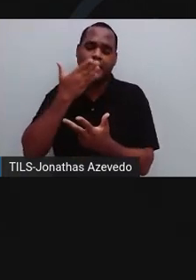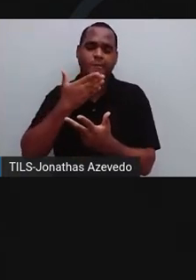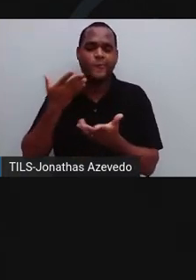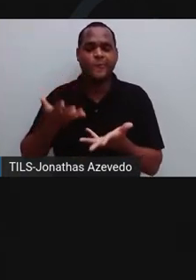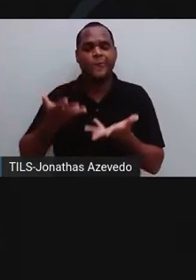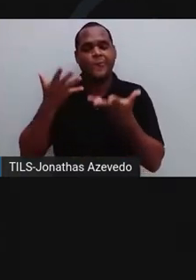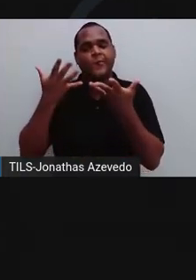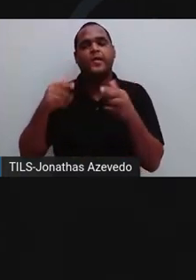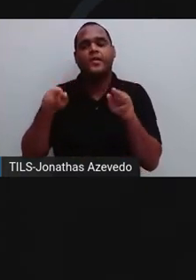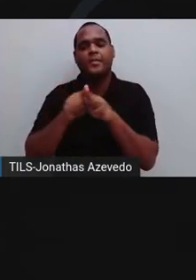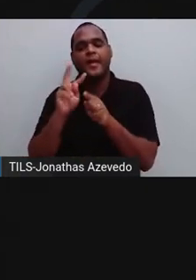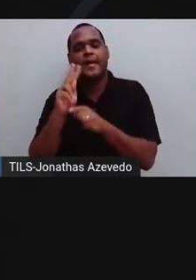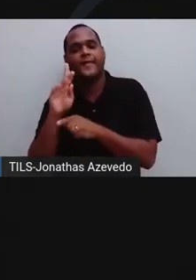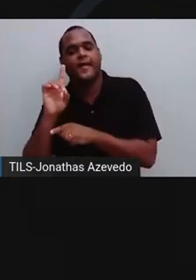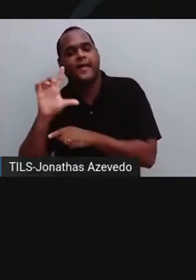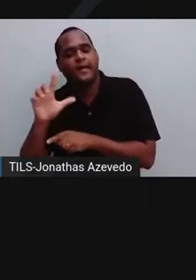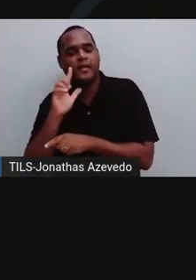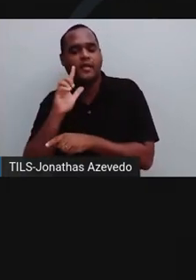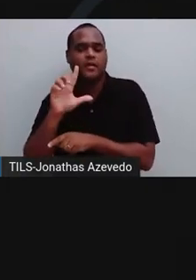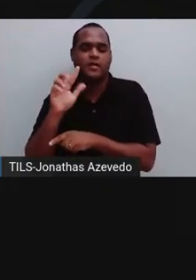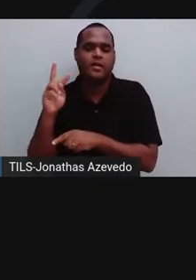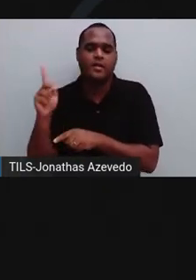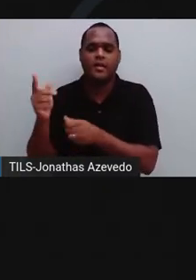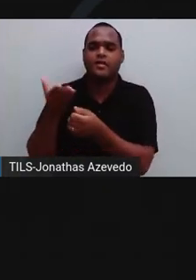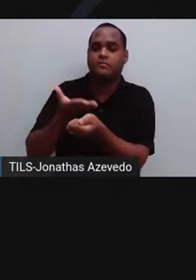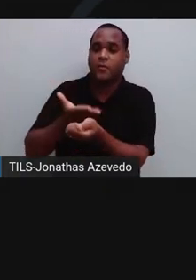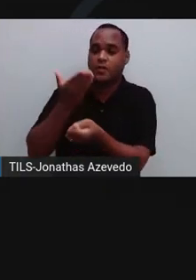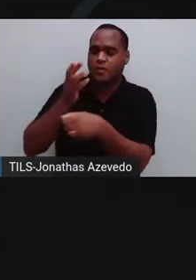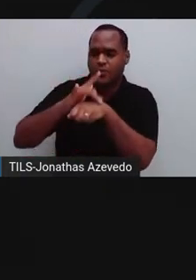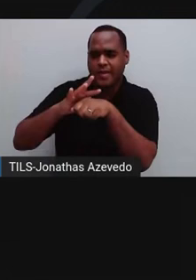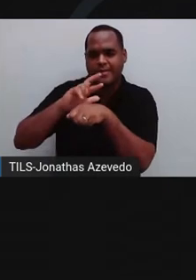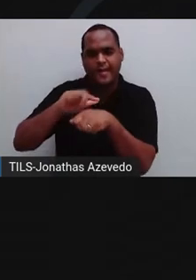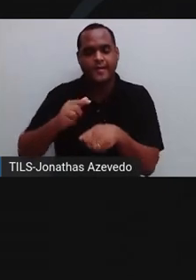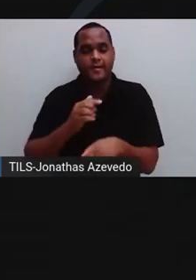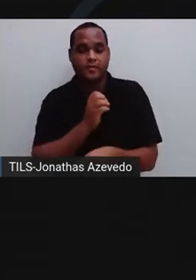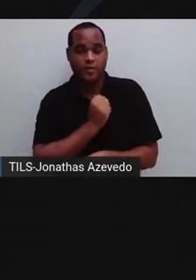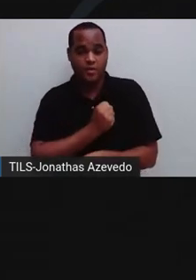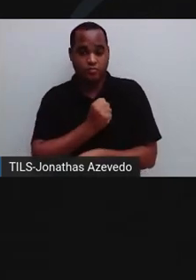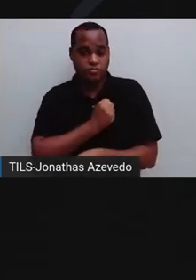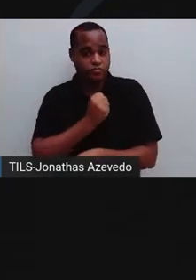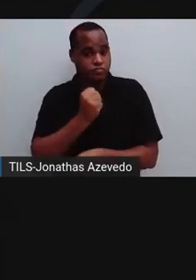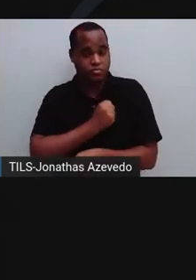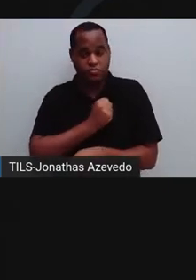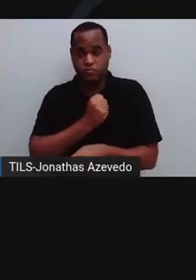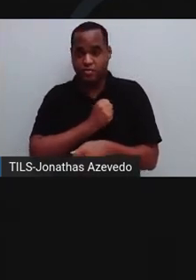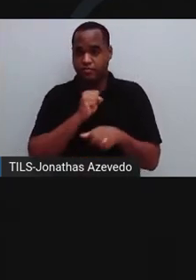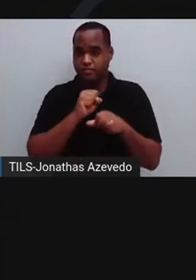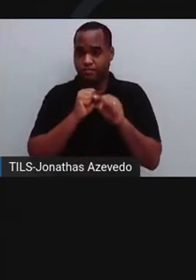colesterol, precursores de doenças cardiovasculares que podem levar a um ataque cardíaco.